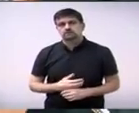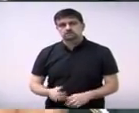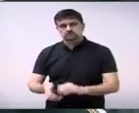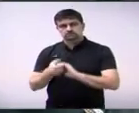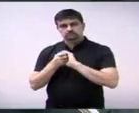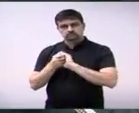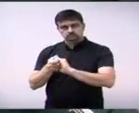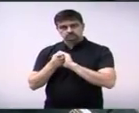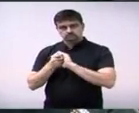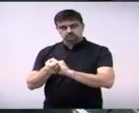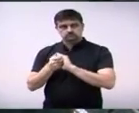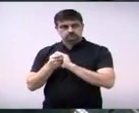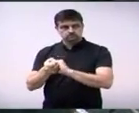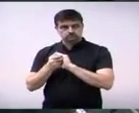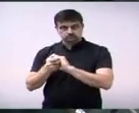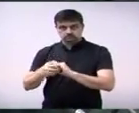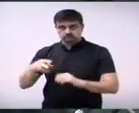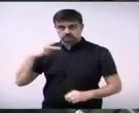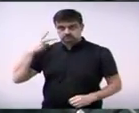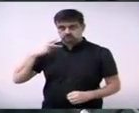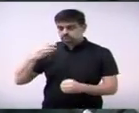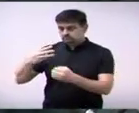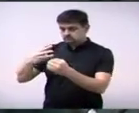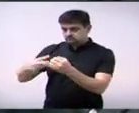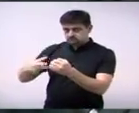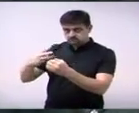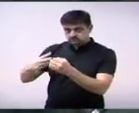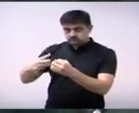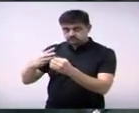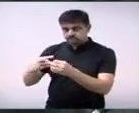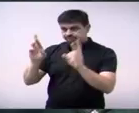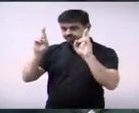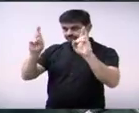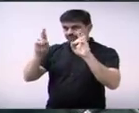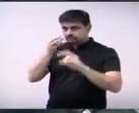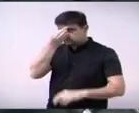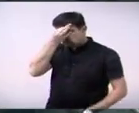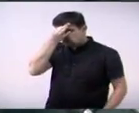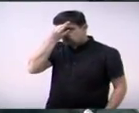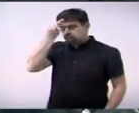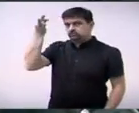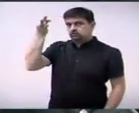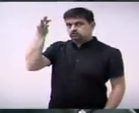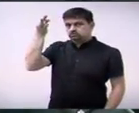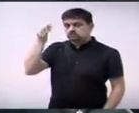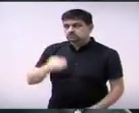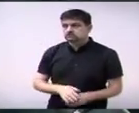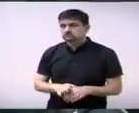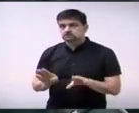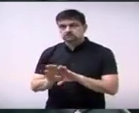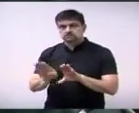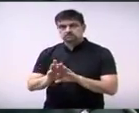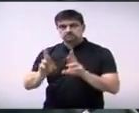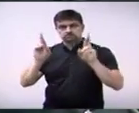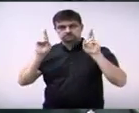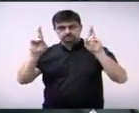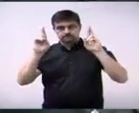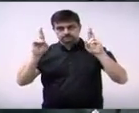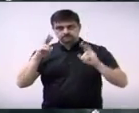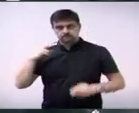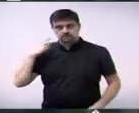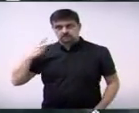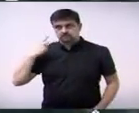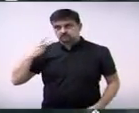cumprimentar o vereador Marquinhos da Bola desejar boa sorte a ele desejar boa sorte a